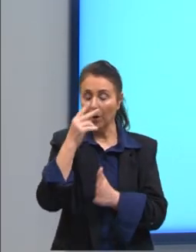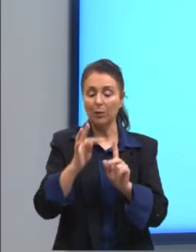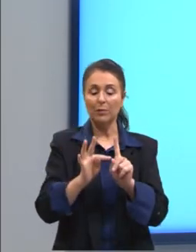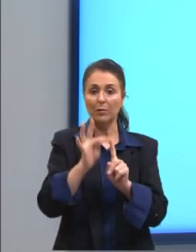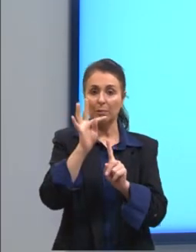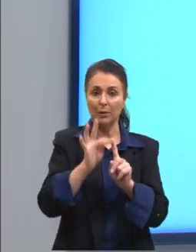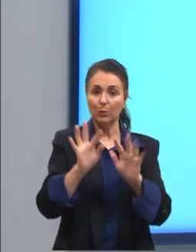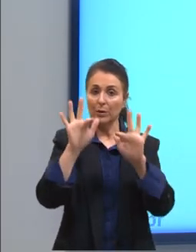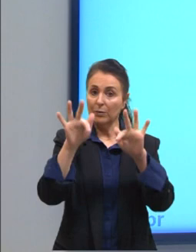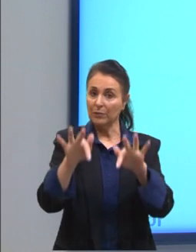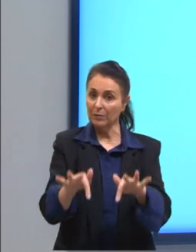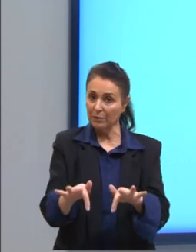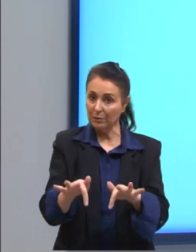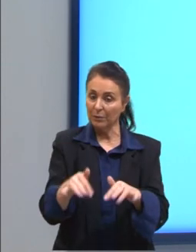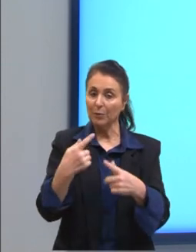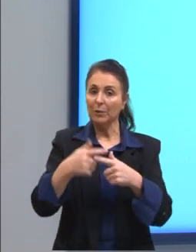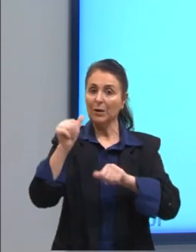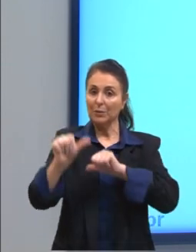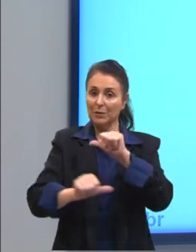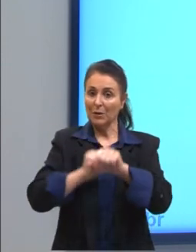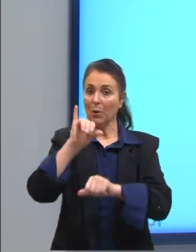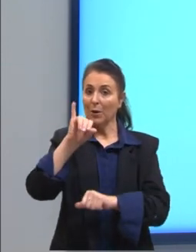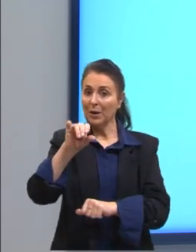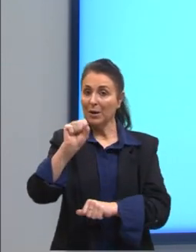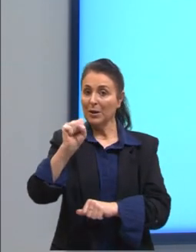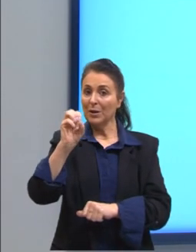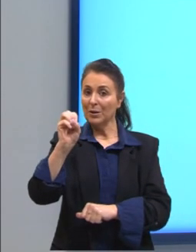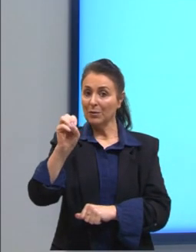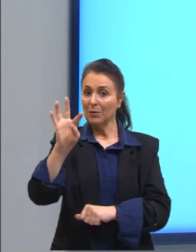Porque é uma transformação isotérmica.